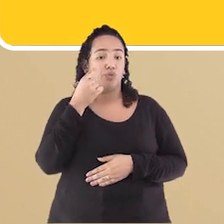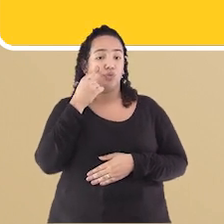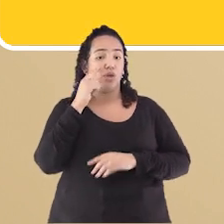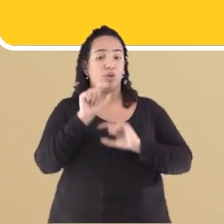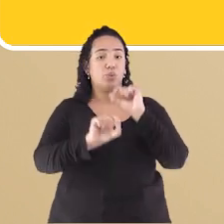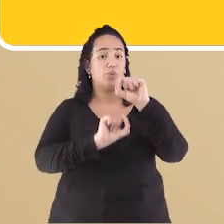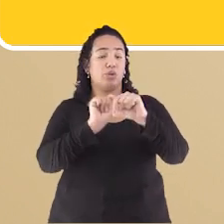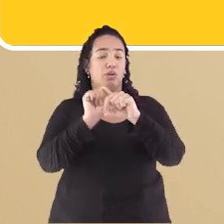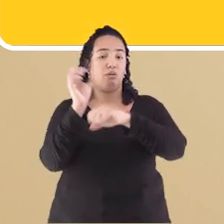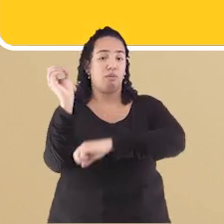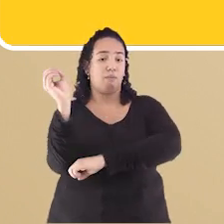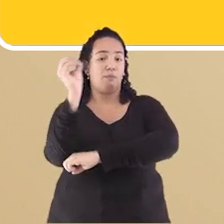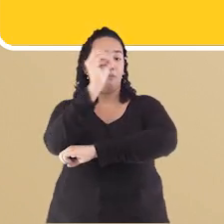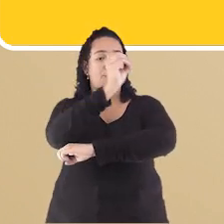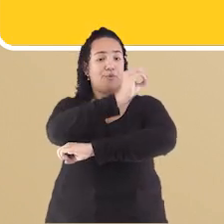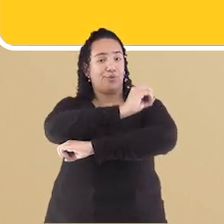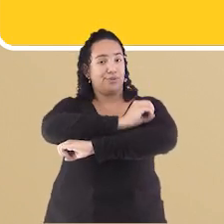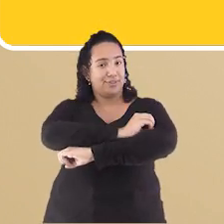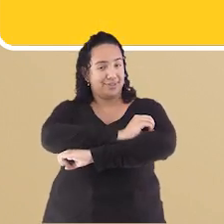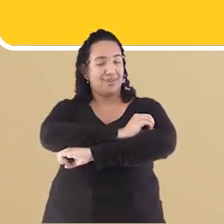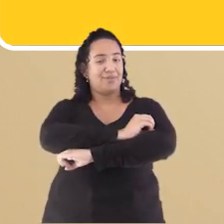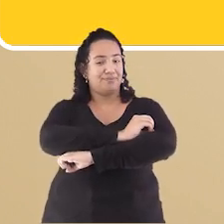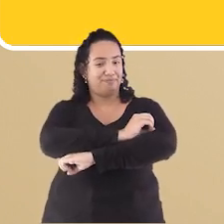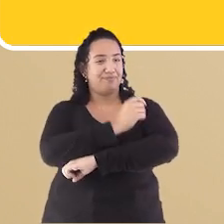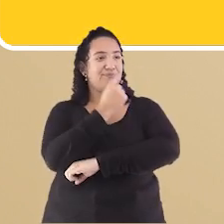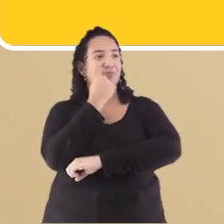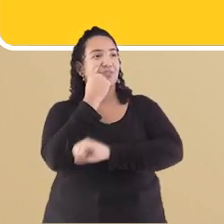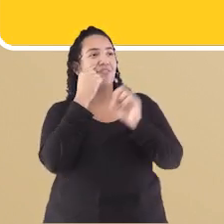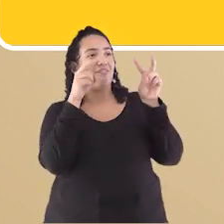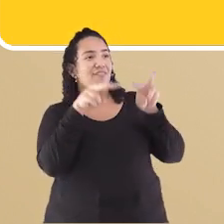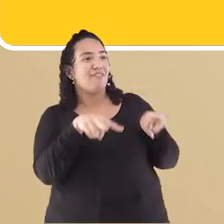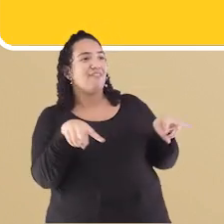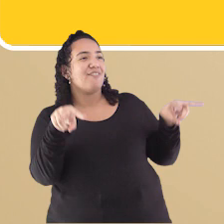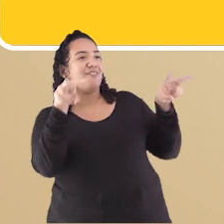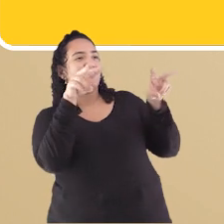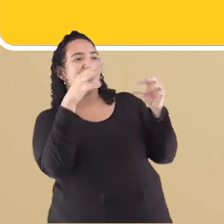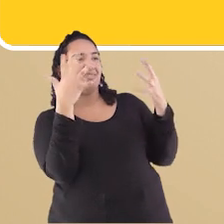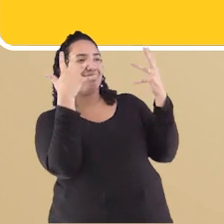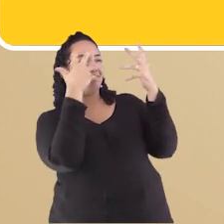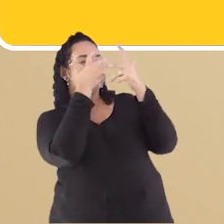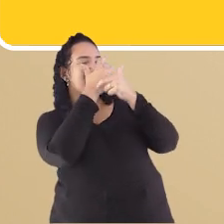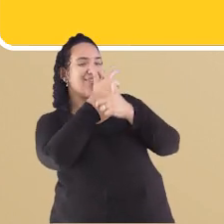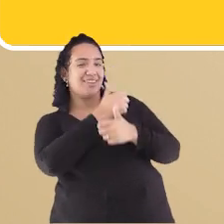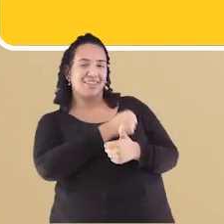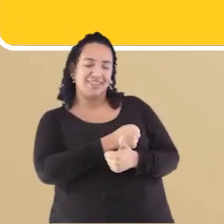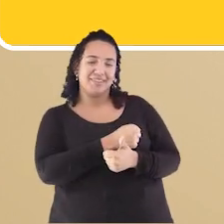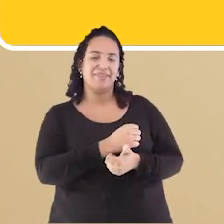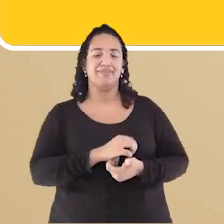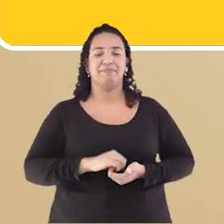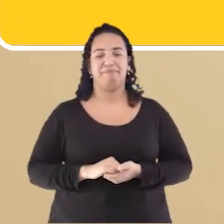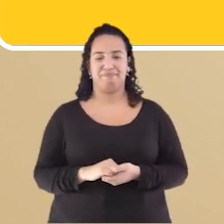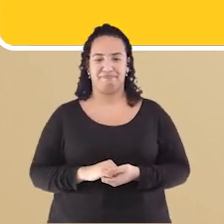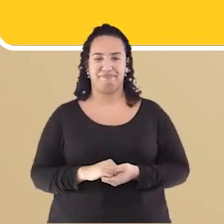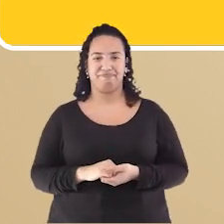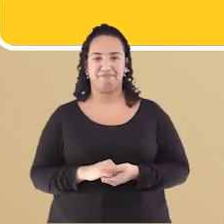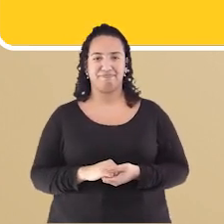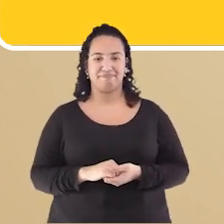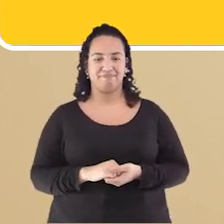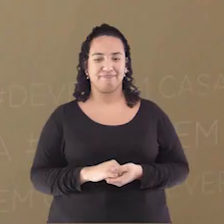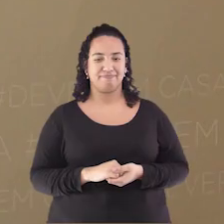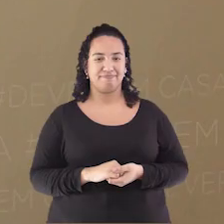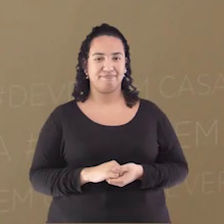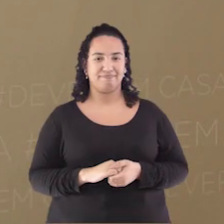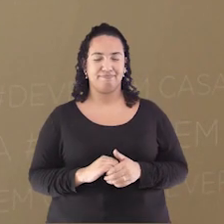olhando Para o pôr do sol Contemplando esse momento Tão lindo Do fim de mais um dia